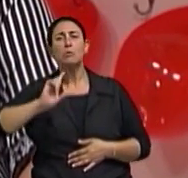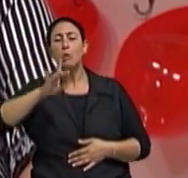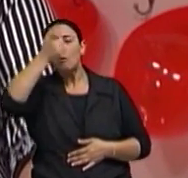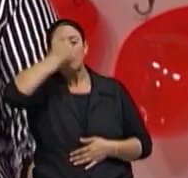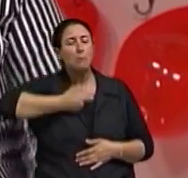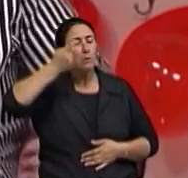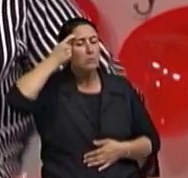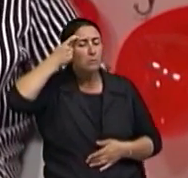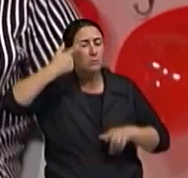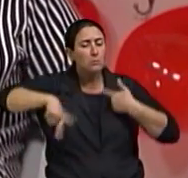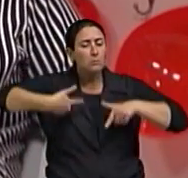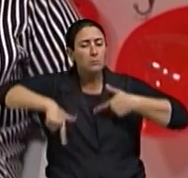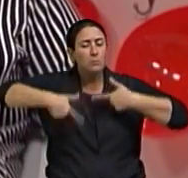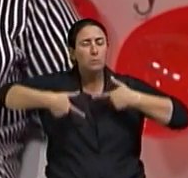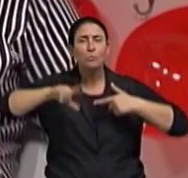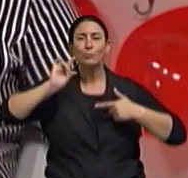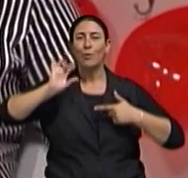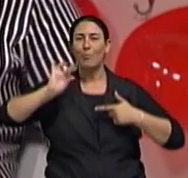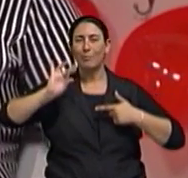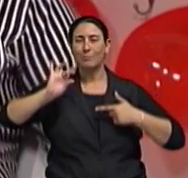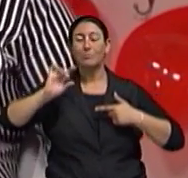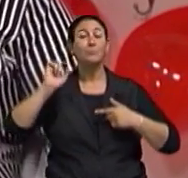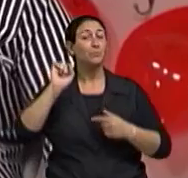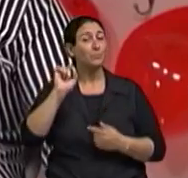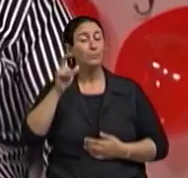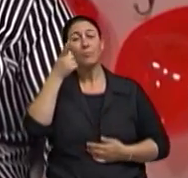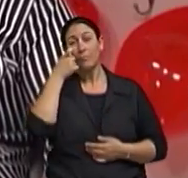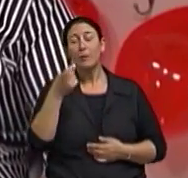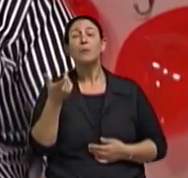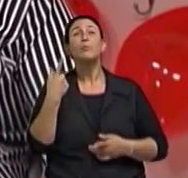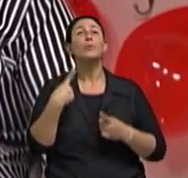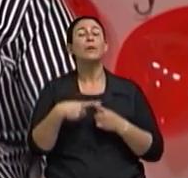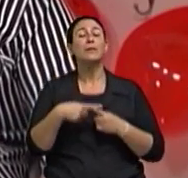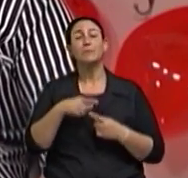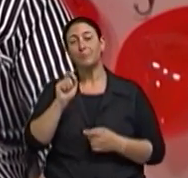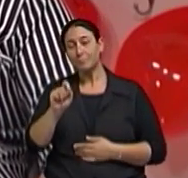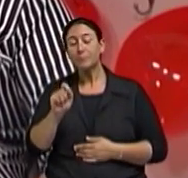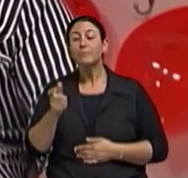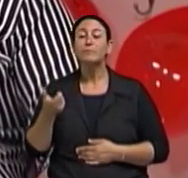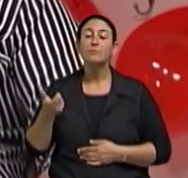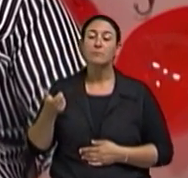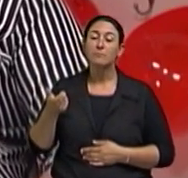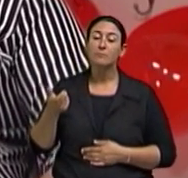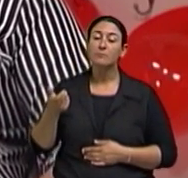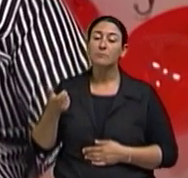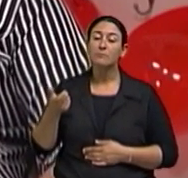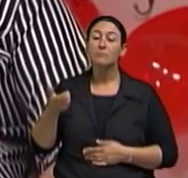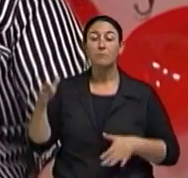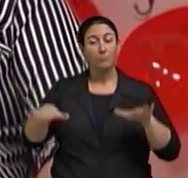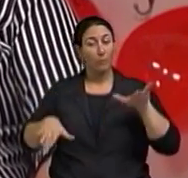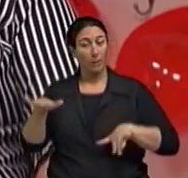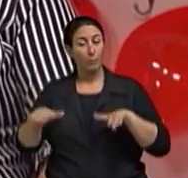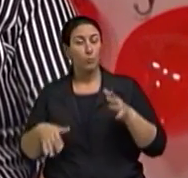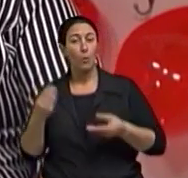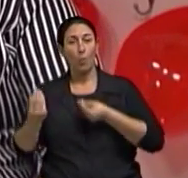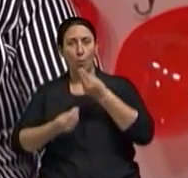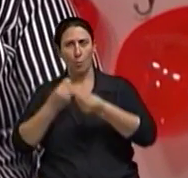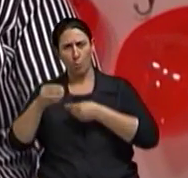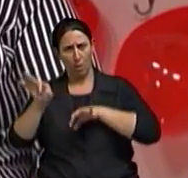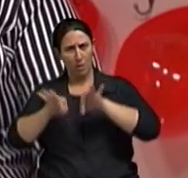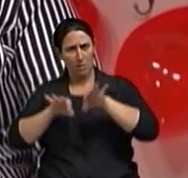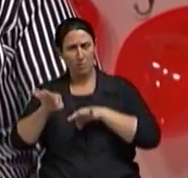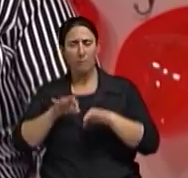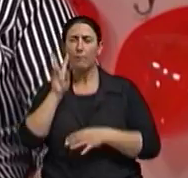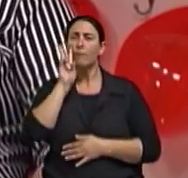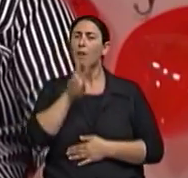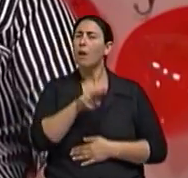acontecer. E que é interessante, porque agora, por exemplo, dependendo da maneira como eles se organizam, então eles vão ver os